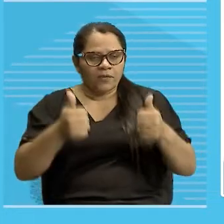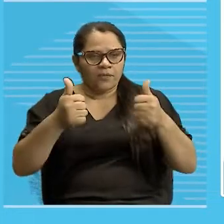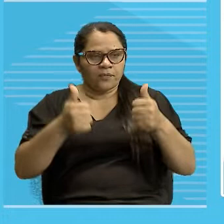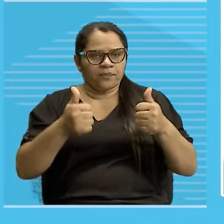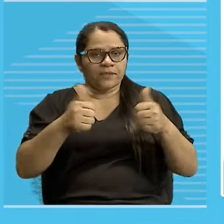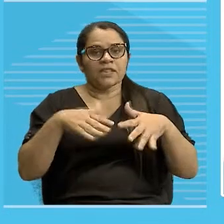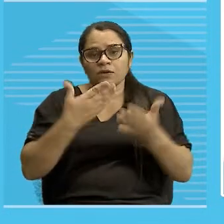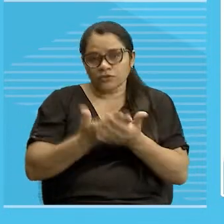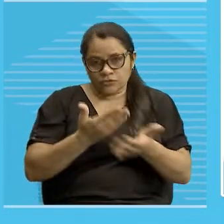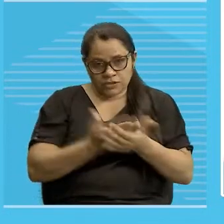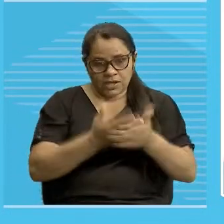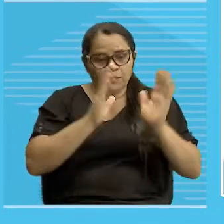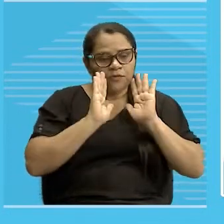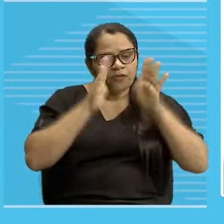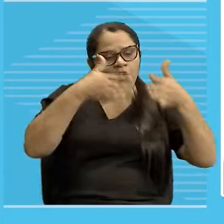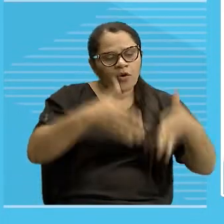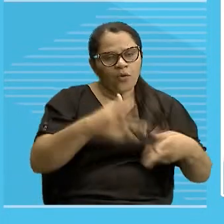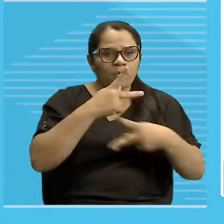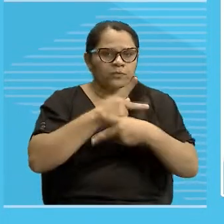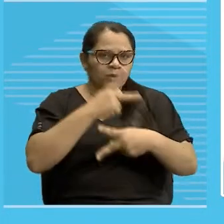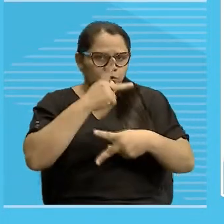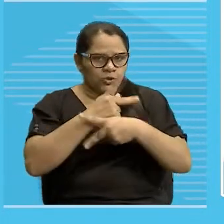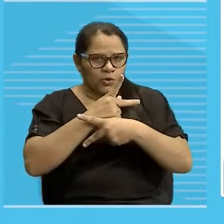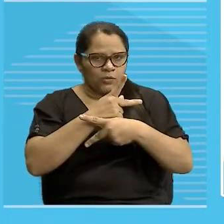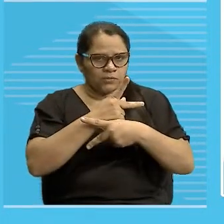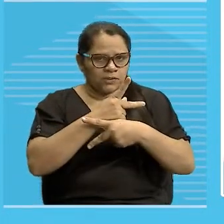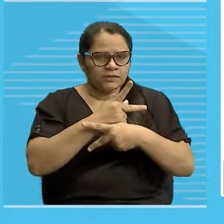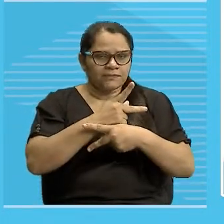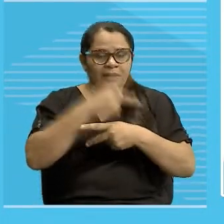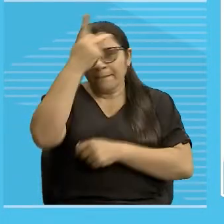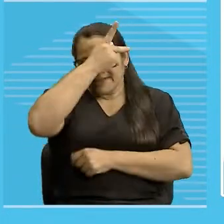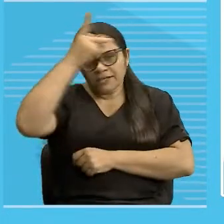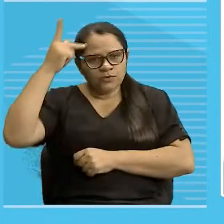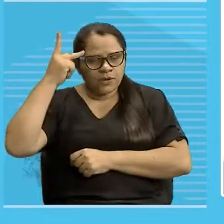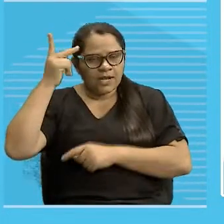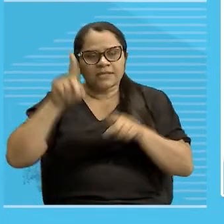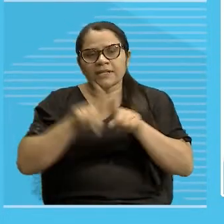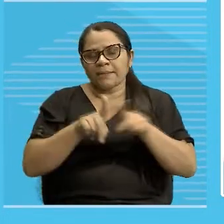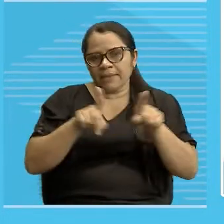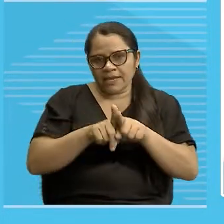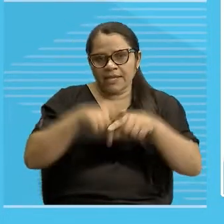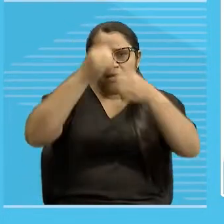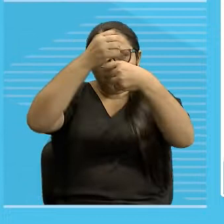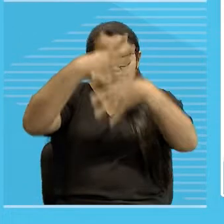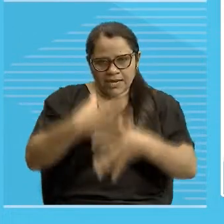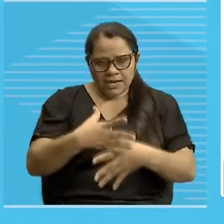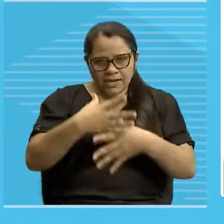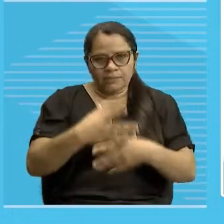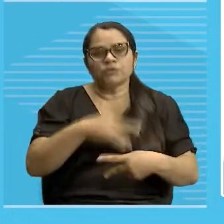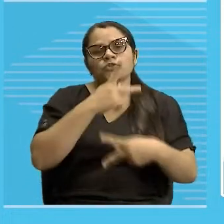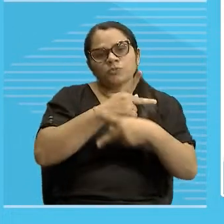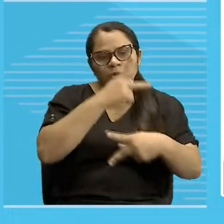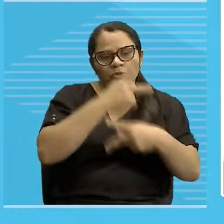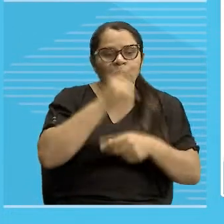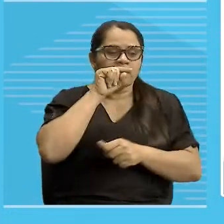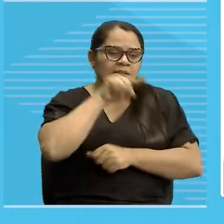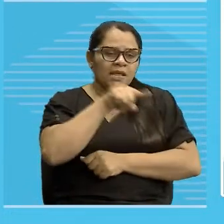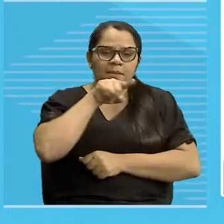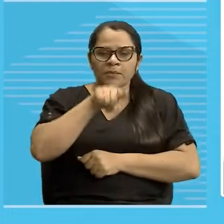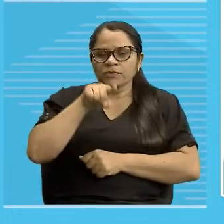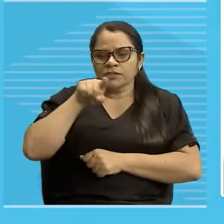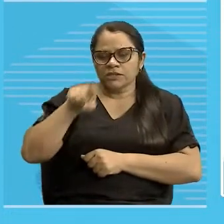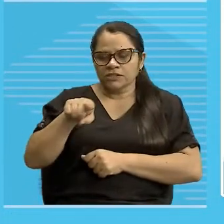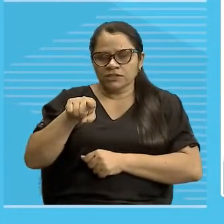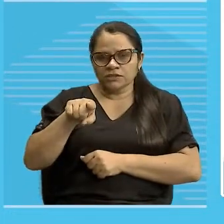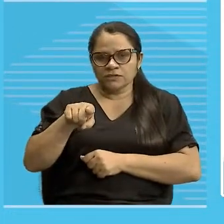na nossa última aula, dos pronomes pessoais. Falamos um pouquinho dos pronomes demonstrativos, tá? E